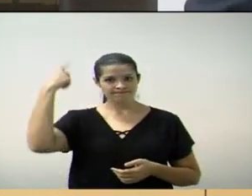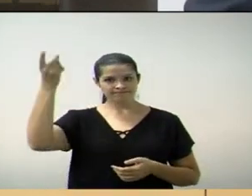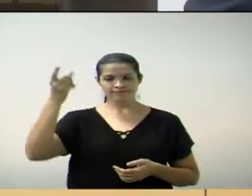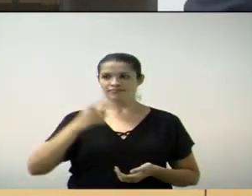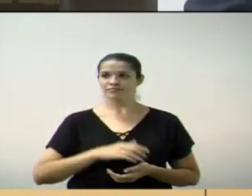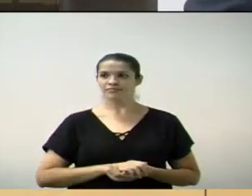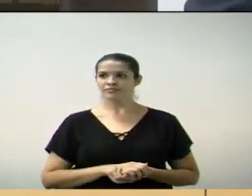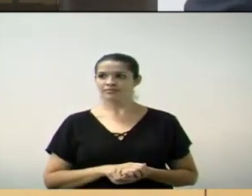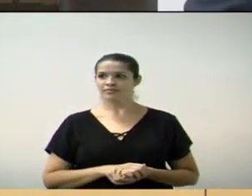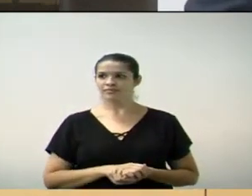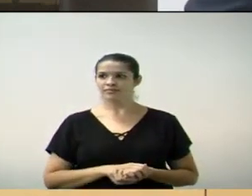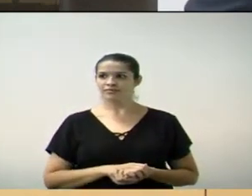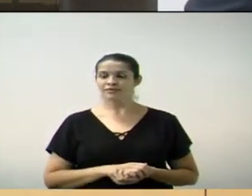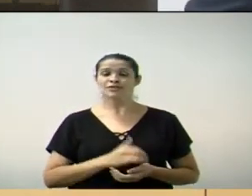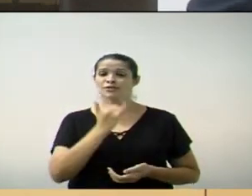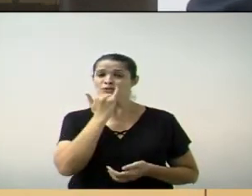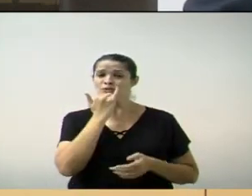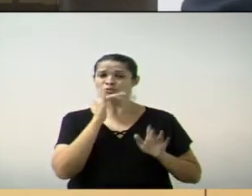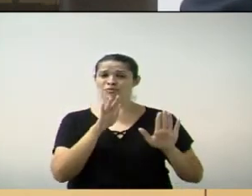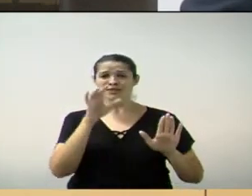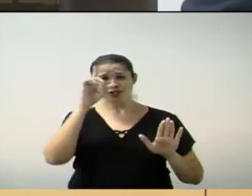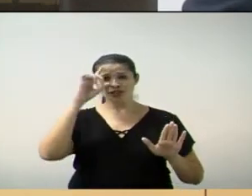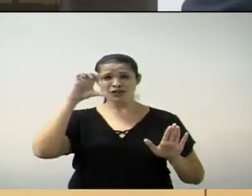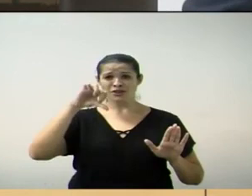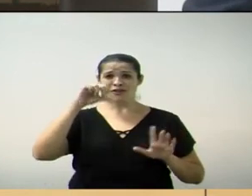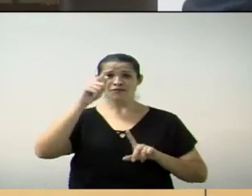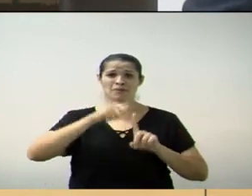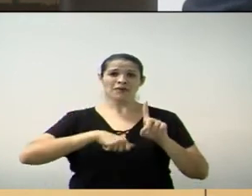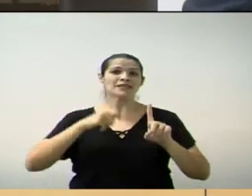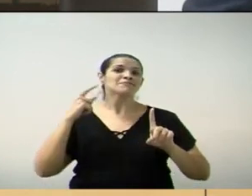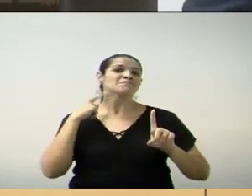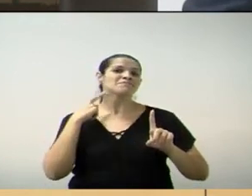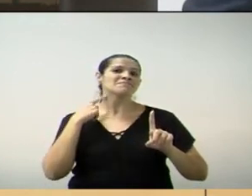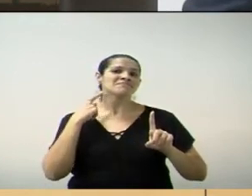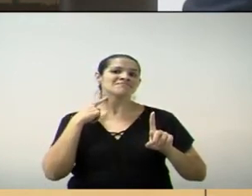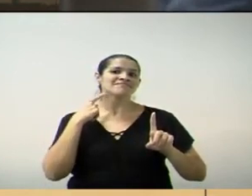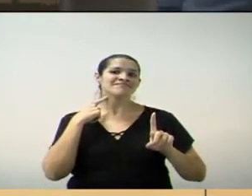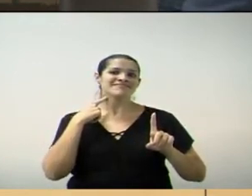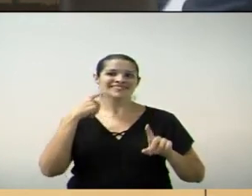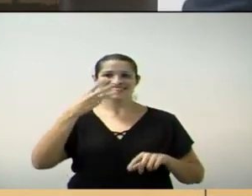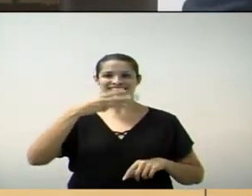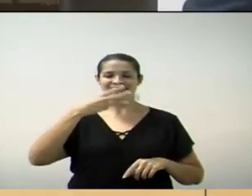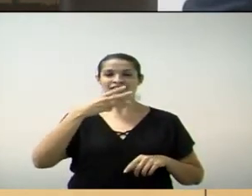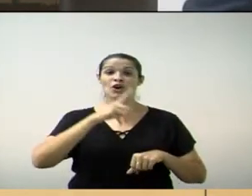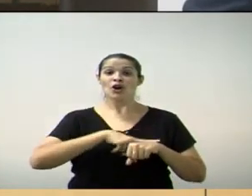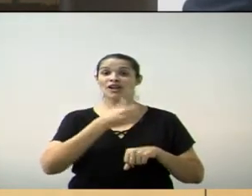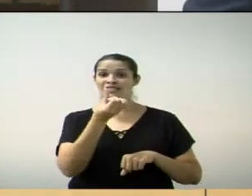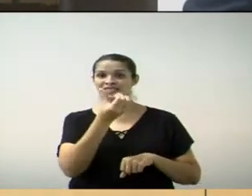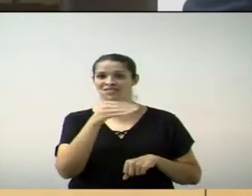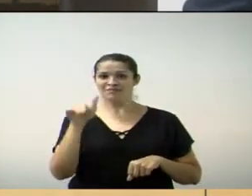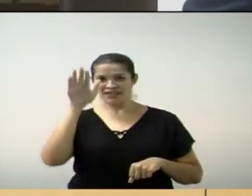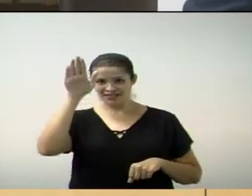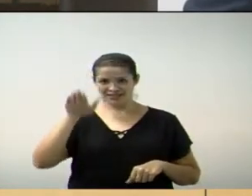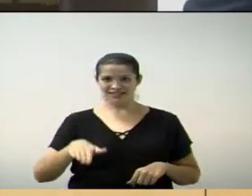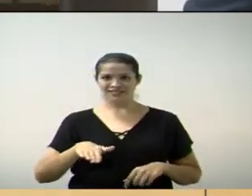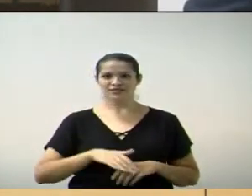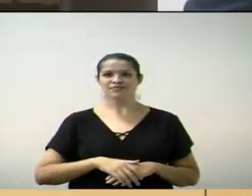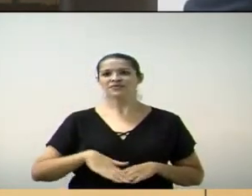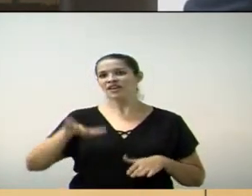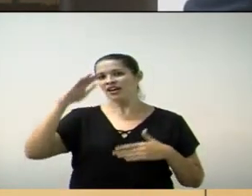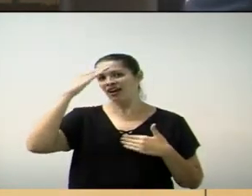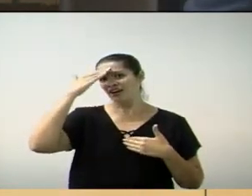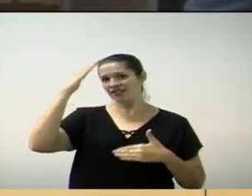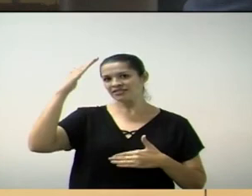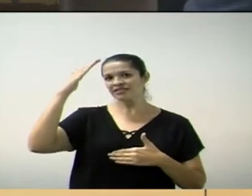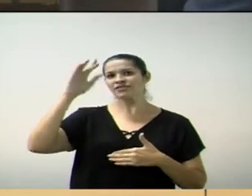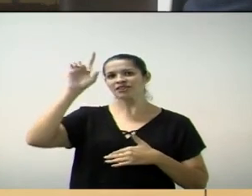Desculpa. 9 de maio, terça-feira, às 18h30. Agradecendo pelas graças e